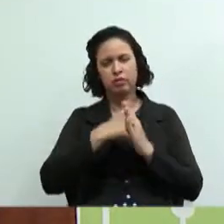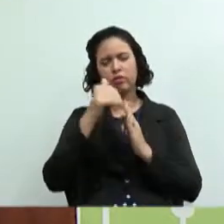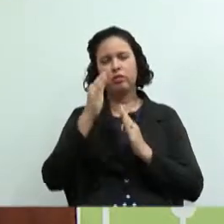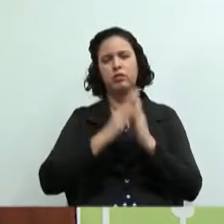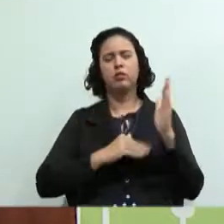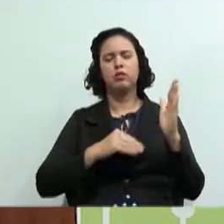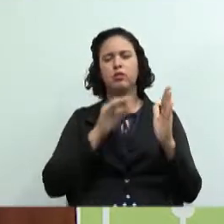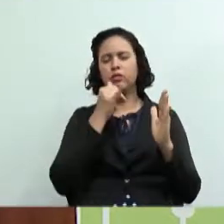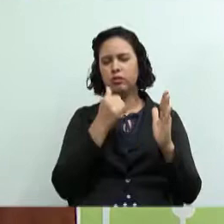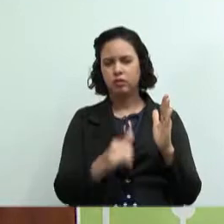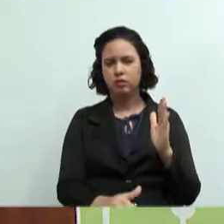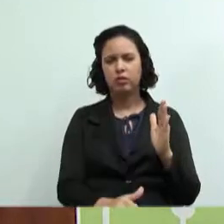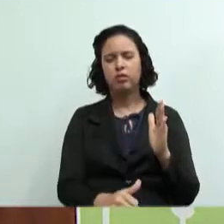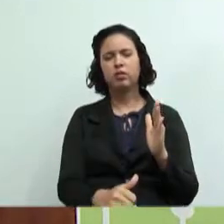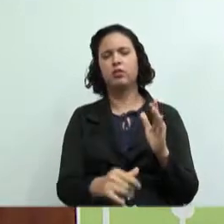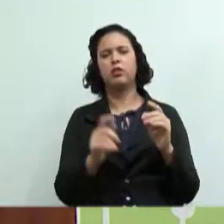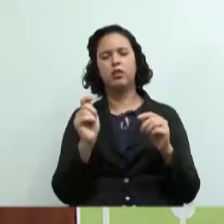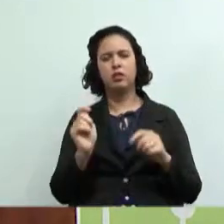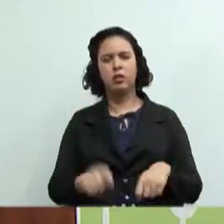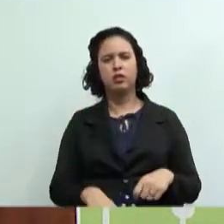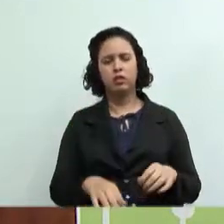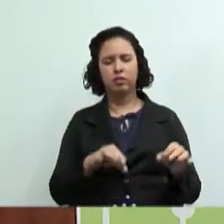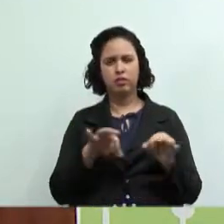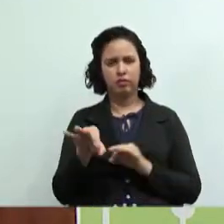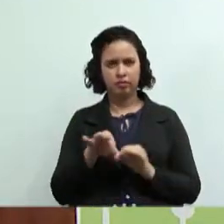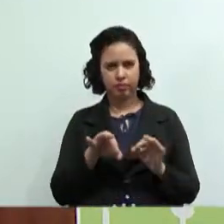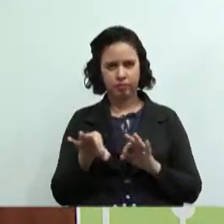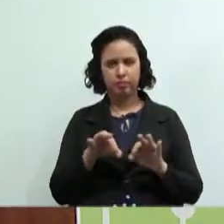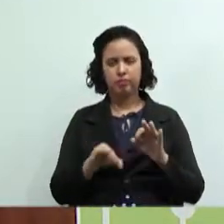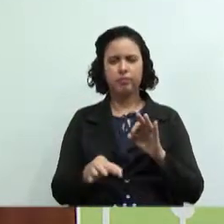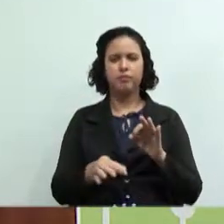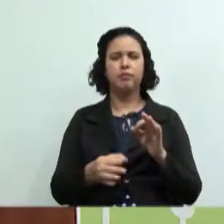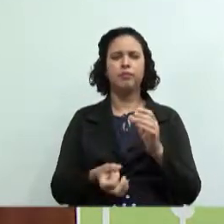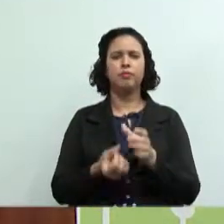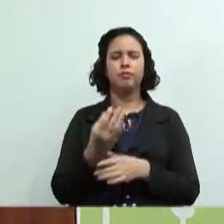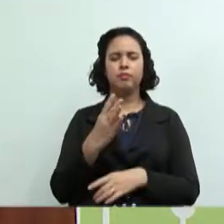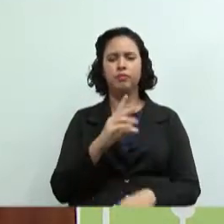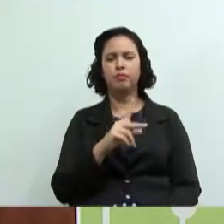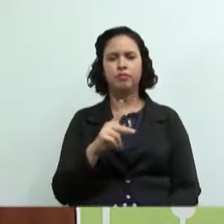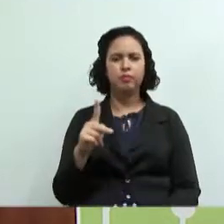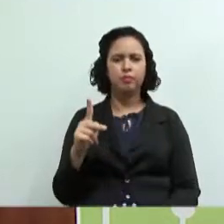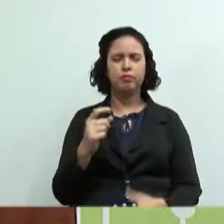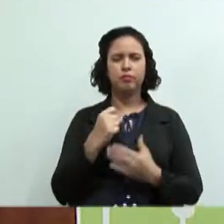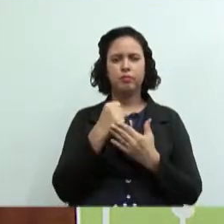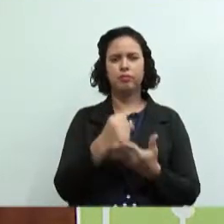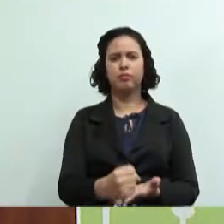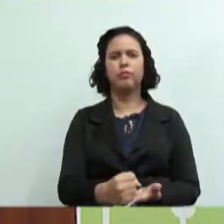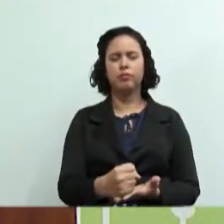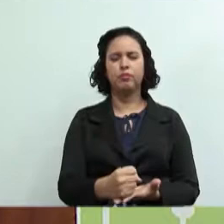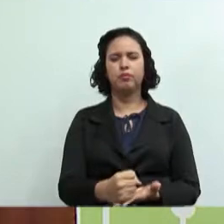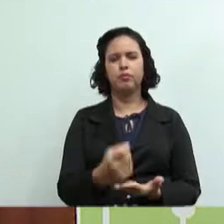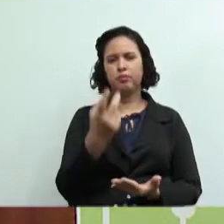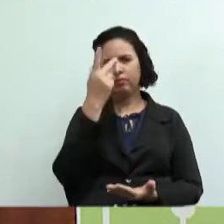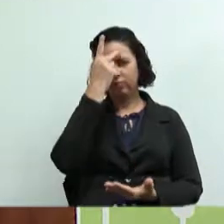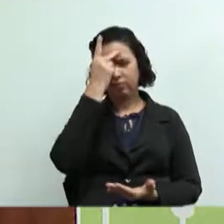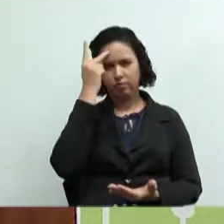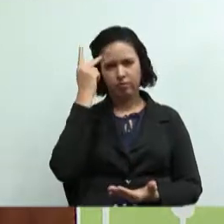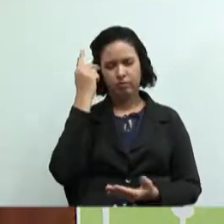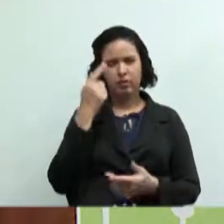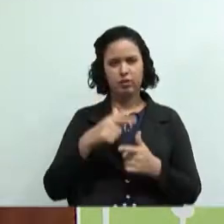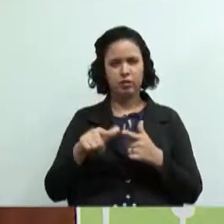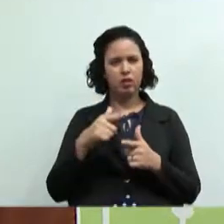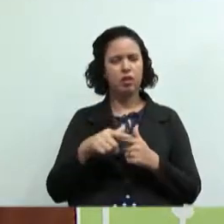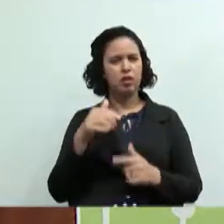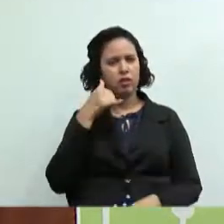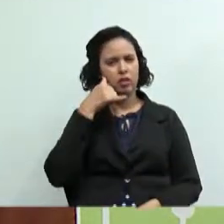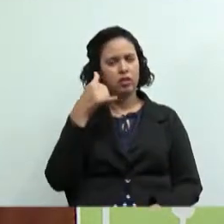hidráulicos se organizam em uma cooperativa de trabalho uma cooperativa de prestação de serviço e aí a pessoa está com problema ela liga para